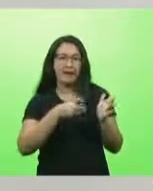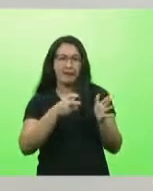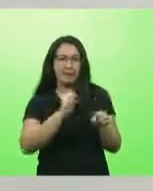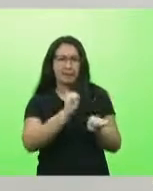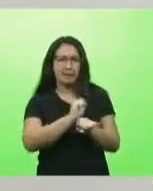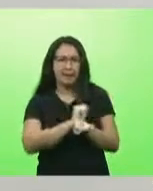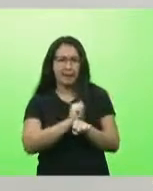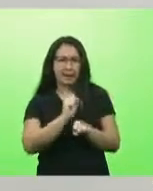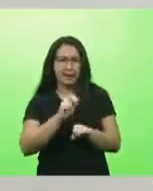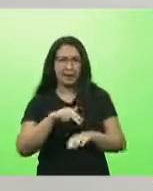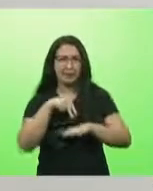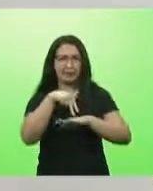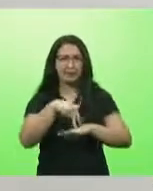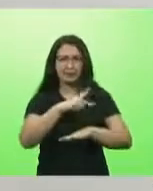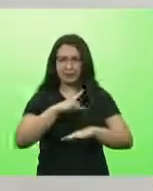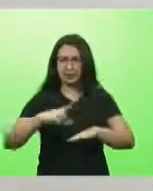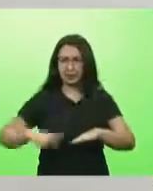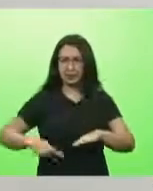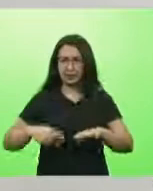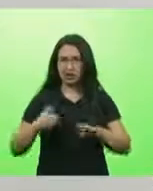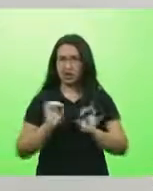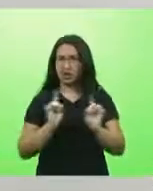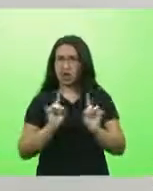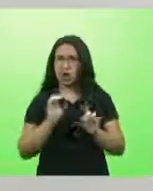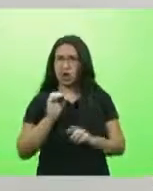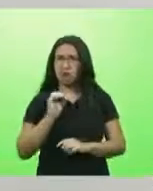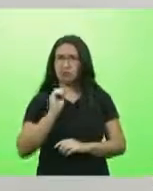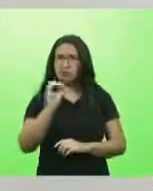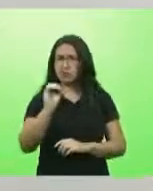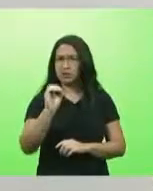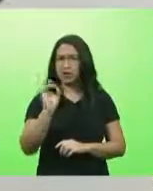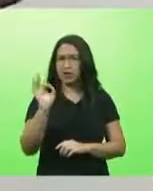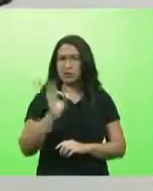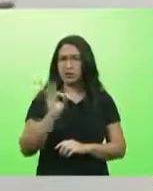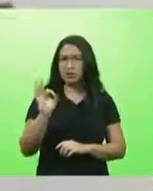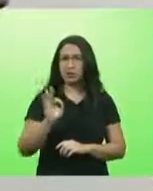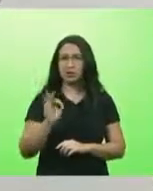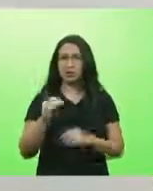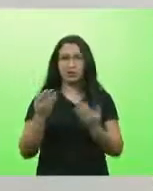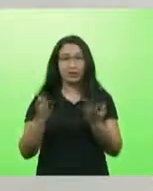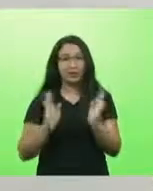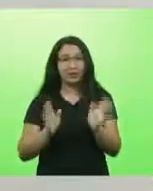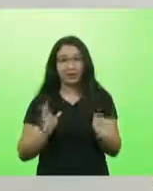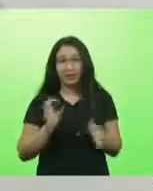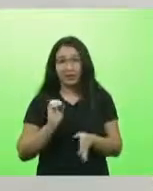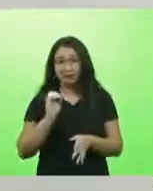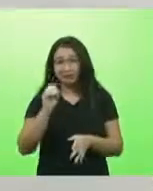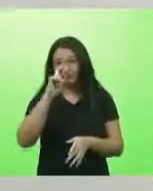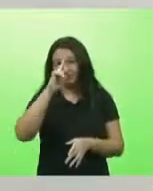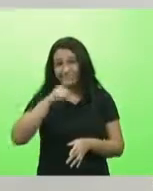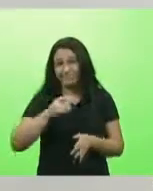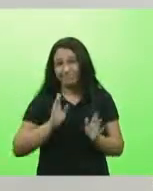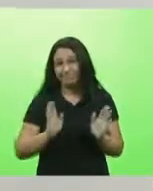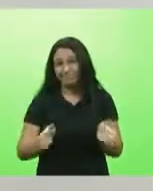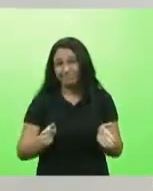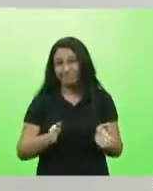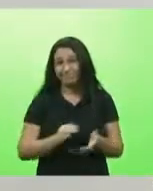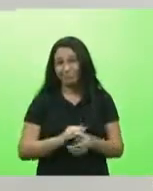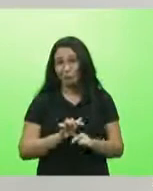o presidente dizer que vai zerar, porque o presidente já zerou quase tudo o que podia. Quase tudo o que podia.